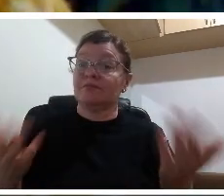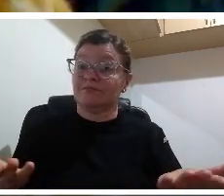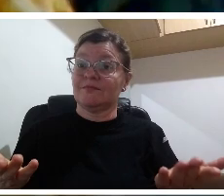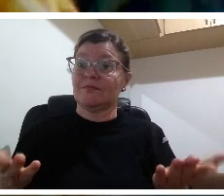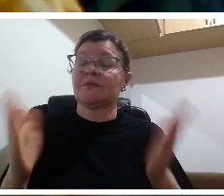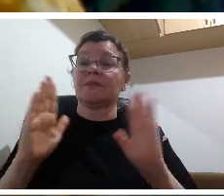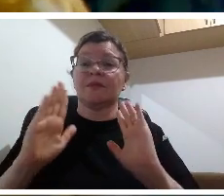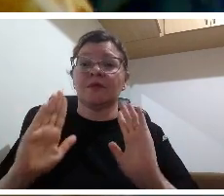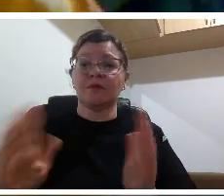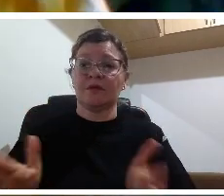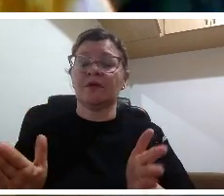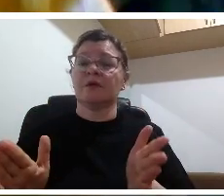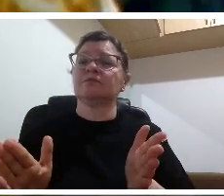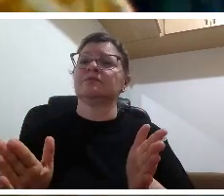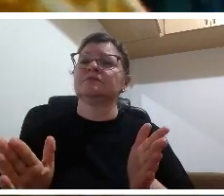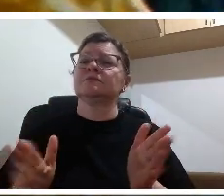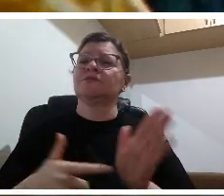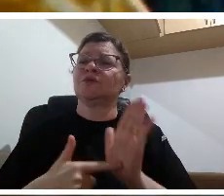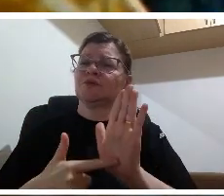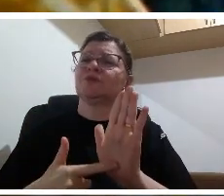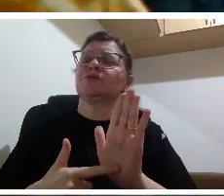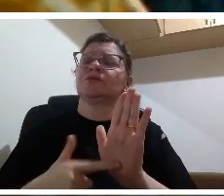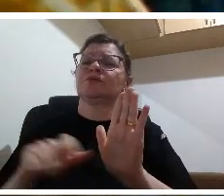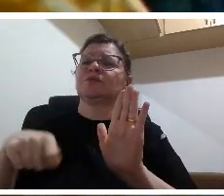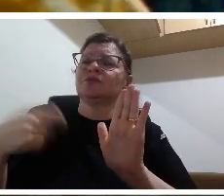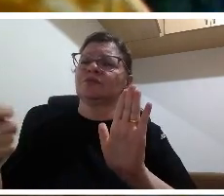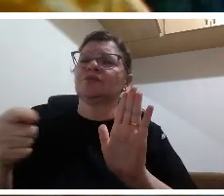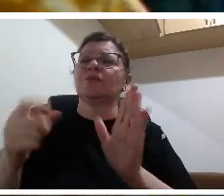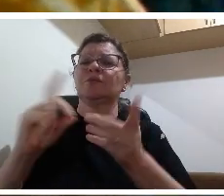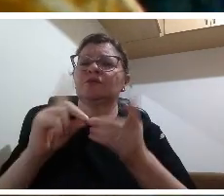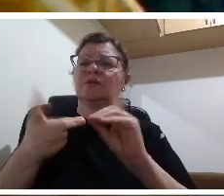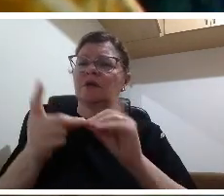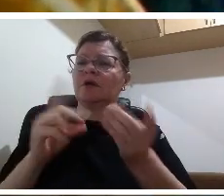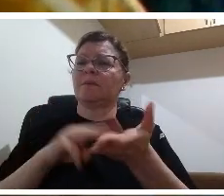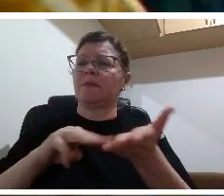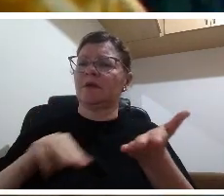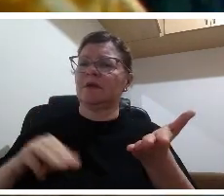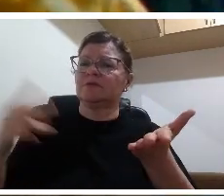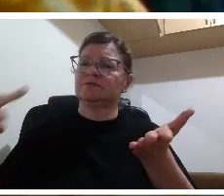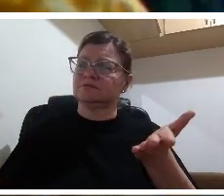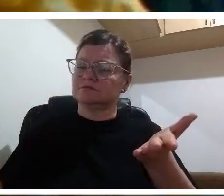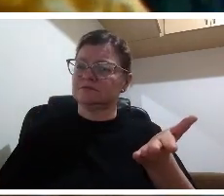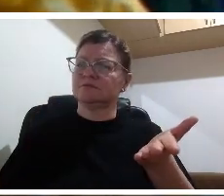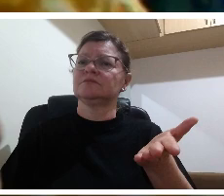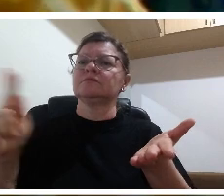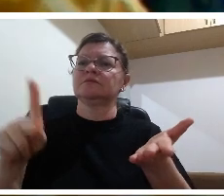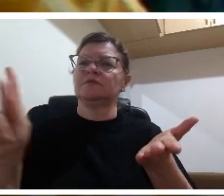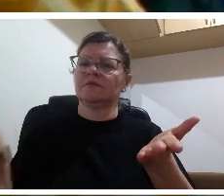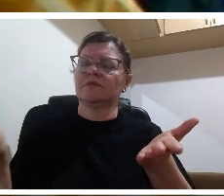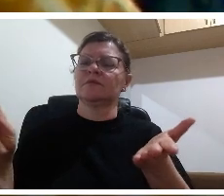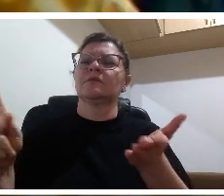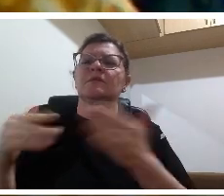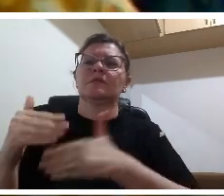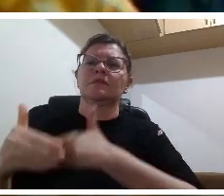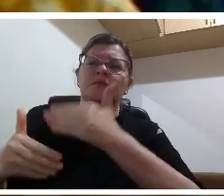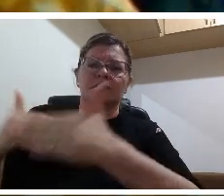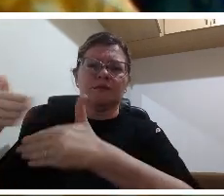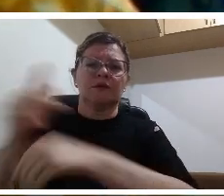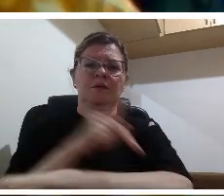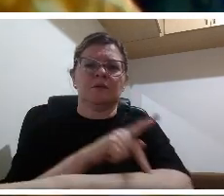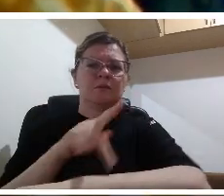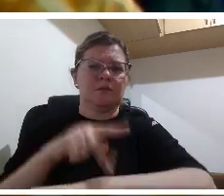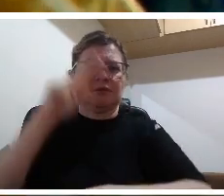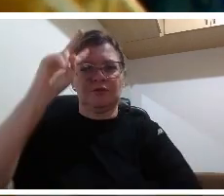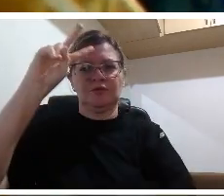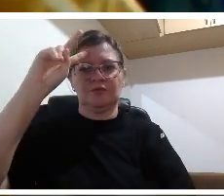crítica nós gostaríamos de escutá-lo sobre especificamente o que tem observado na avaliação de larga